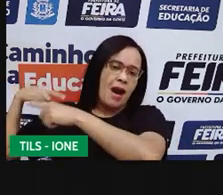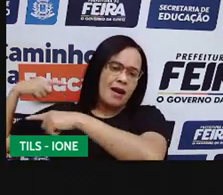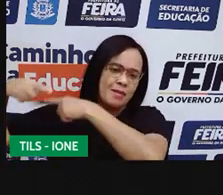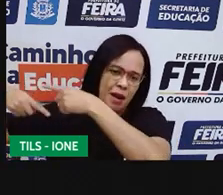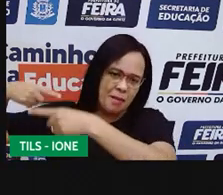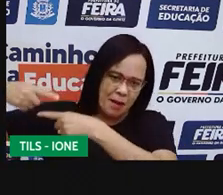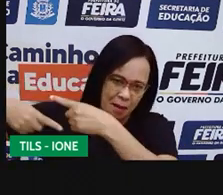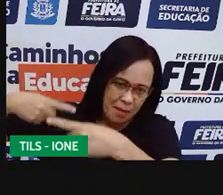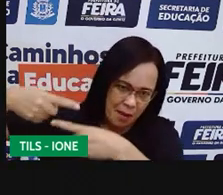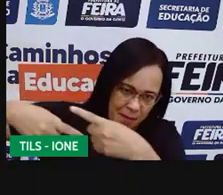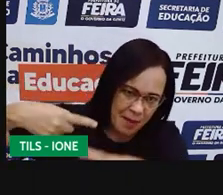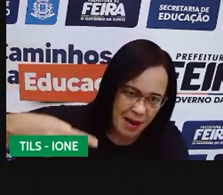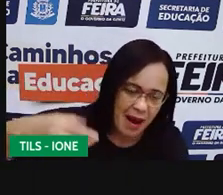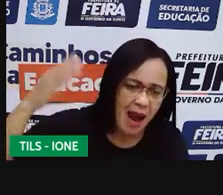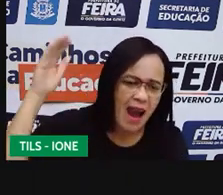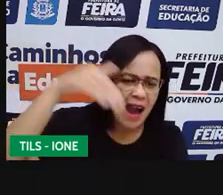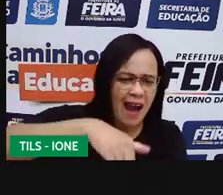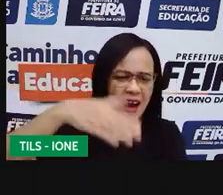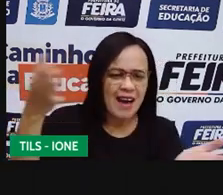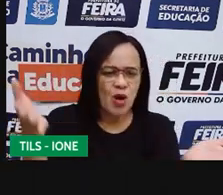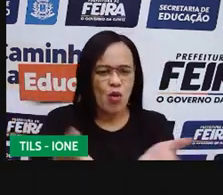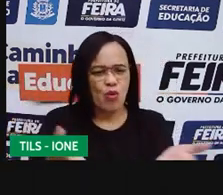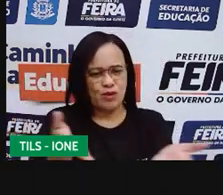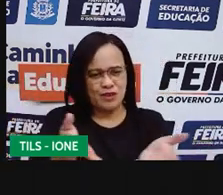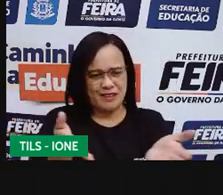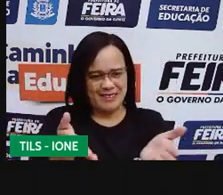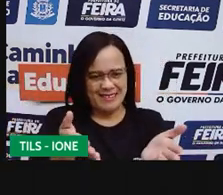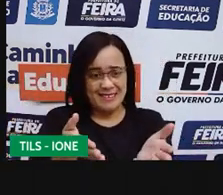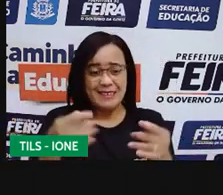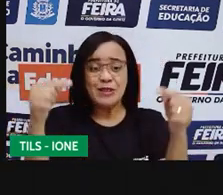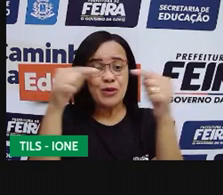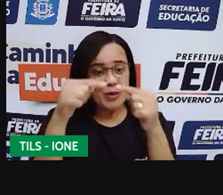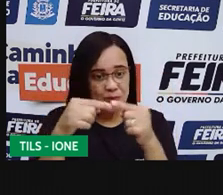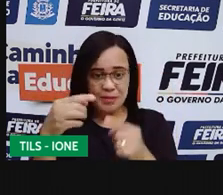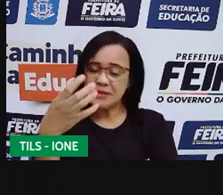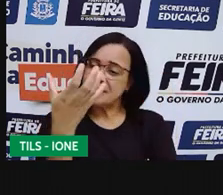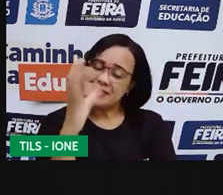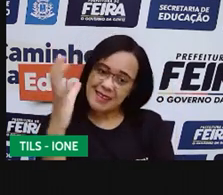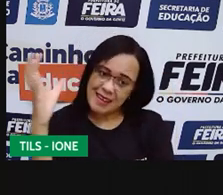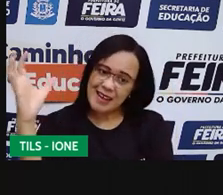Então, nessa árvore, nós observamos os avós,